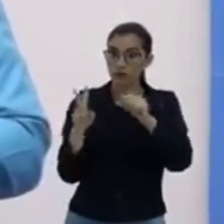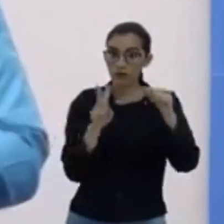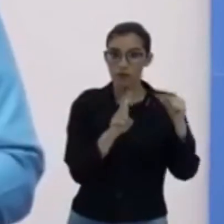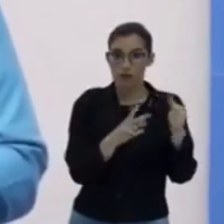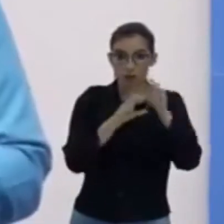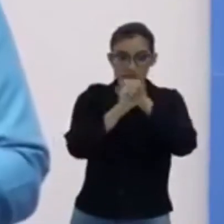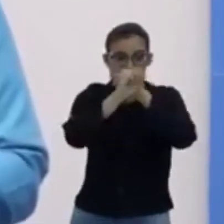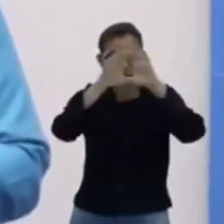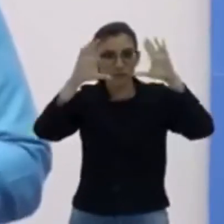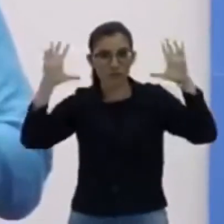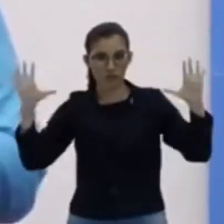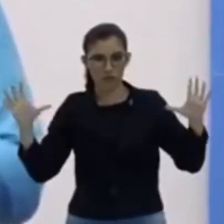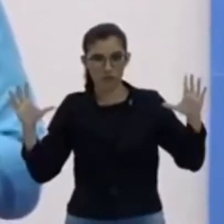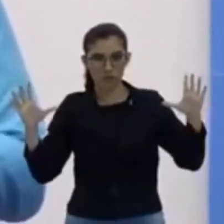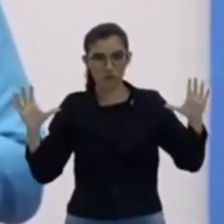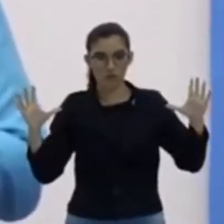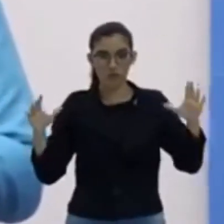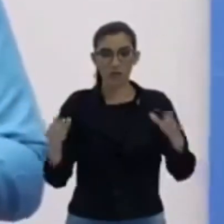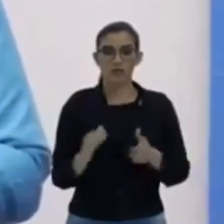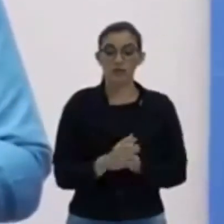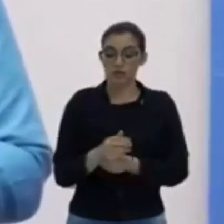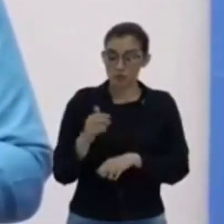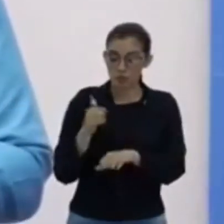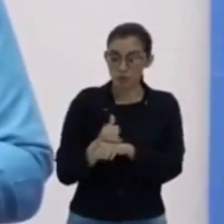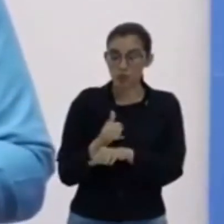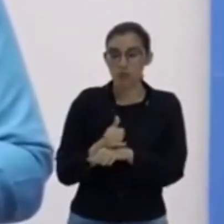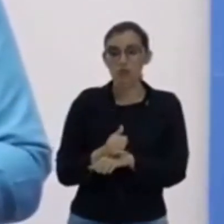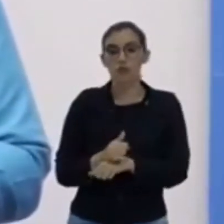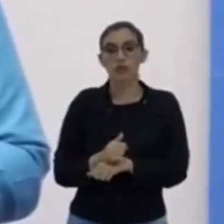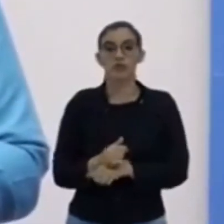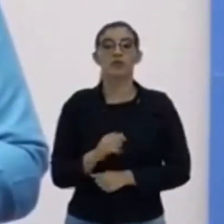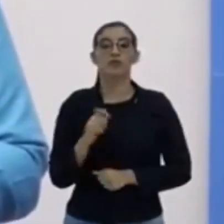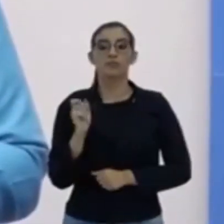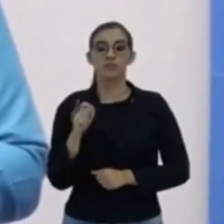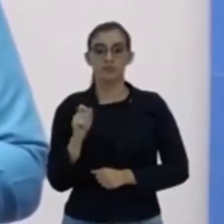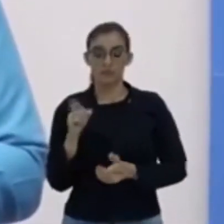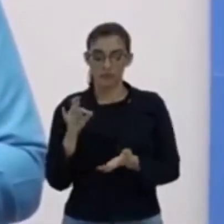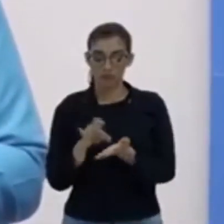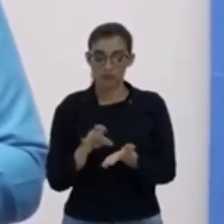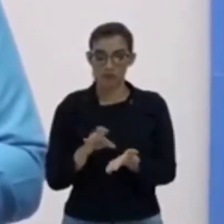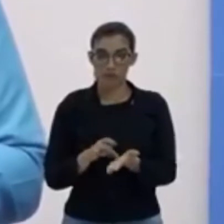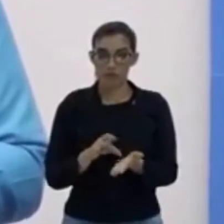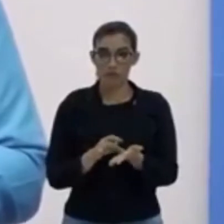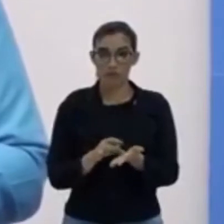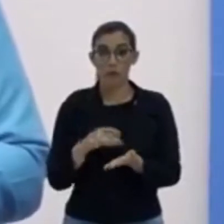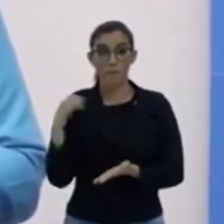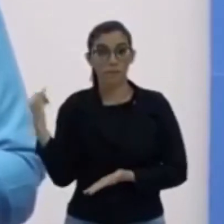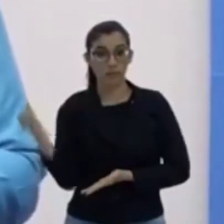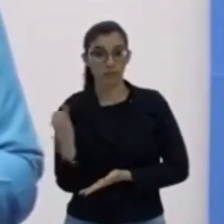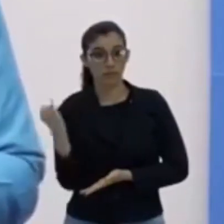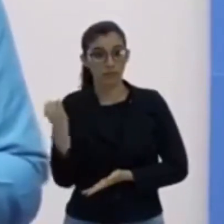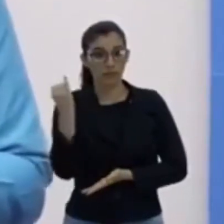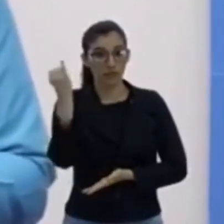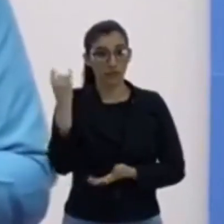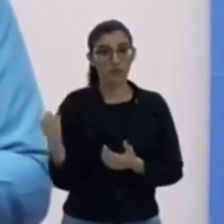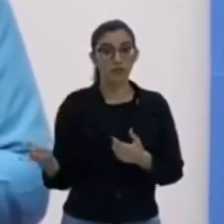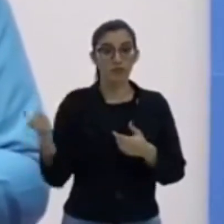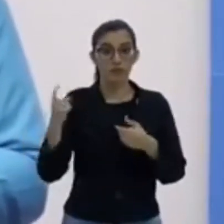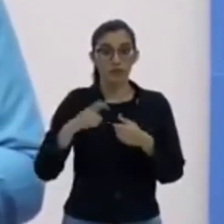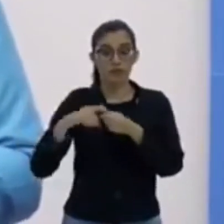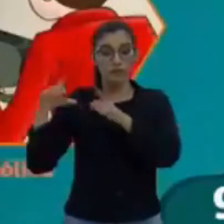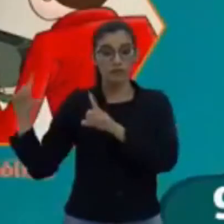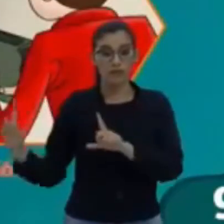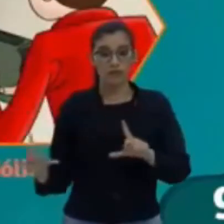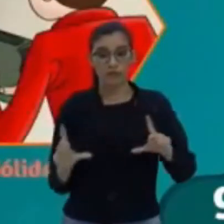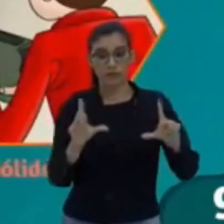no sólido? É. Isso daí é verdade, tá bom? Então, grava isso, que isso daí é muito importante. Vou voltar agora pro